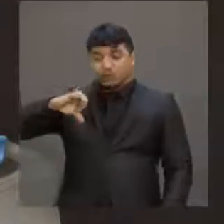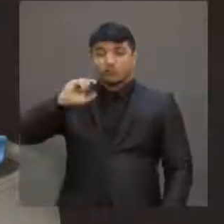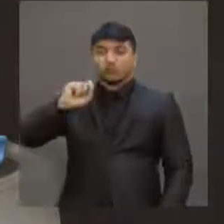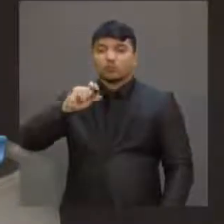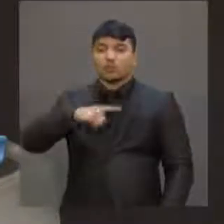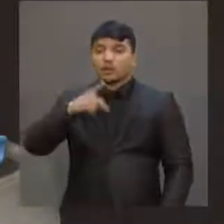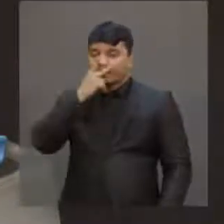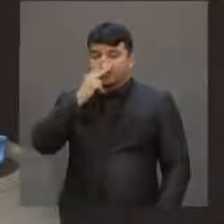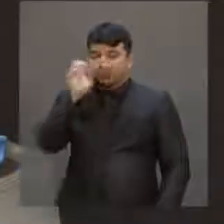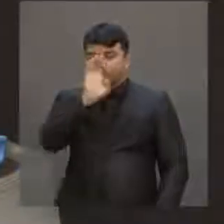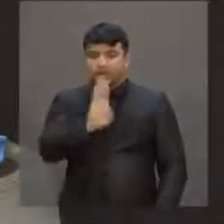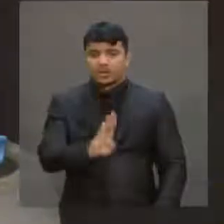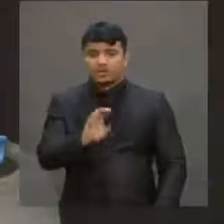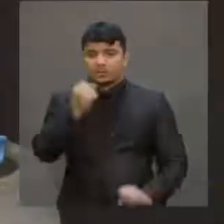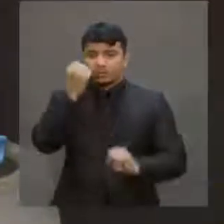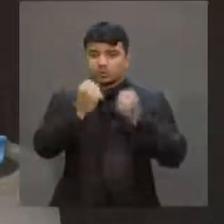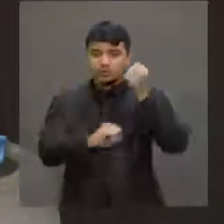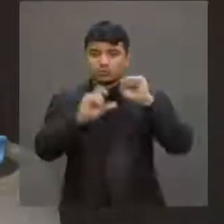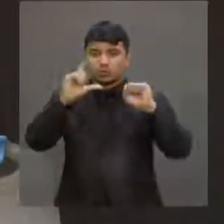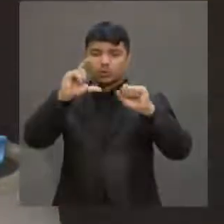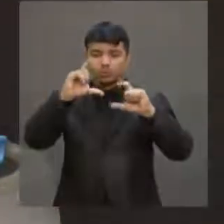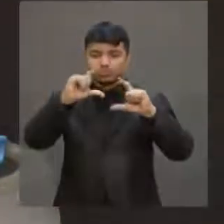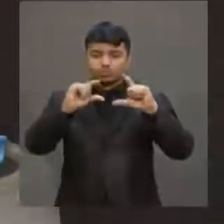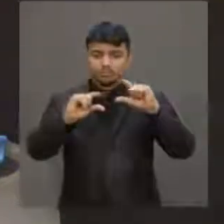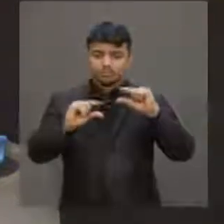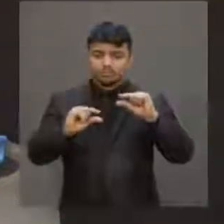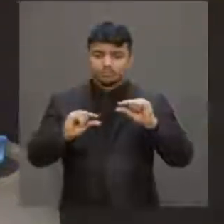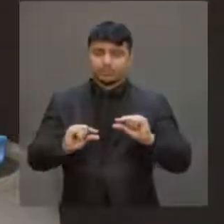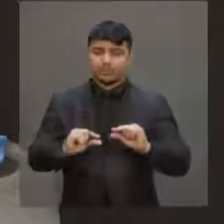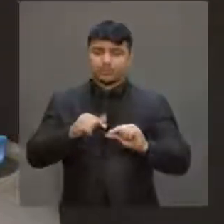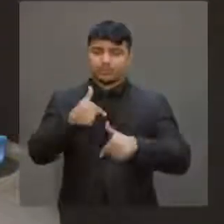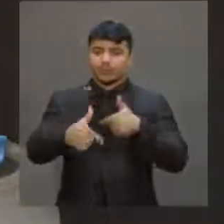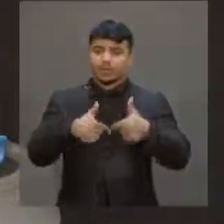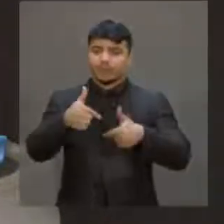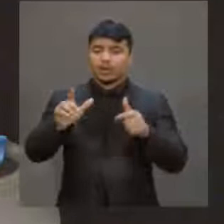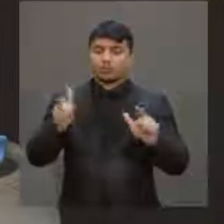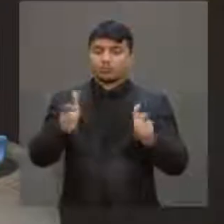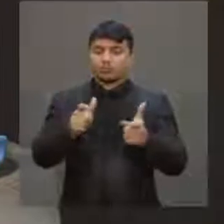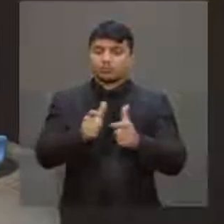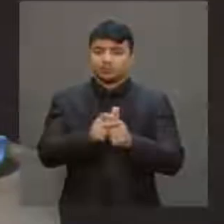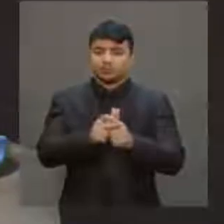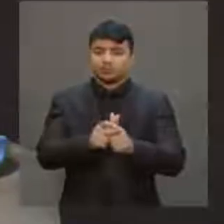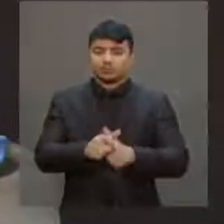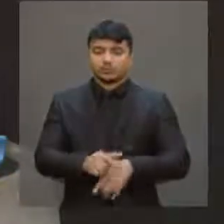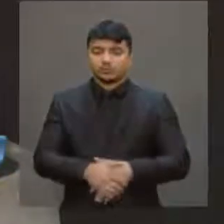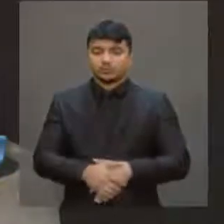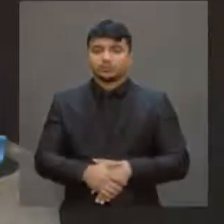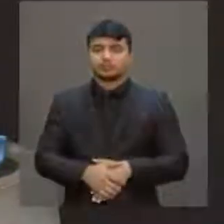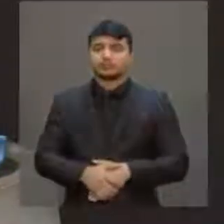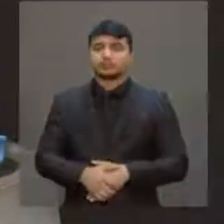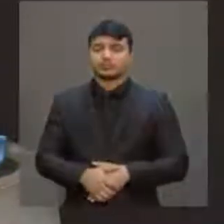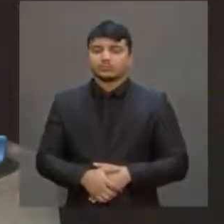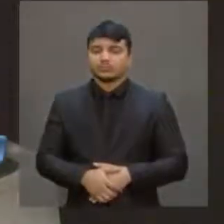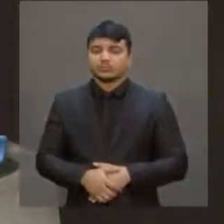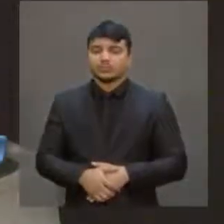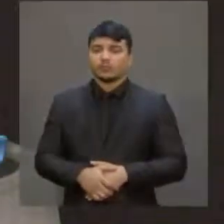continua se desindustrializando, está perdendo postos de trabalho e está perdendo postos de trabalho no setor